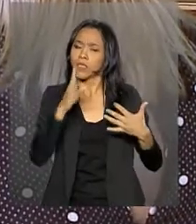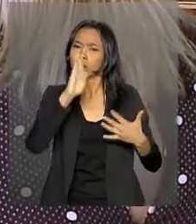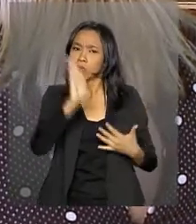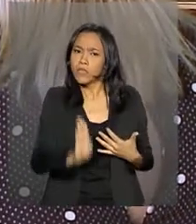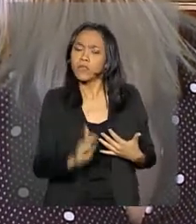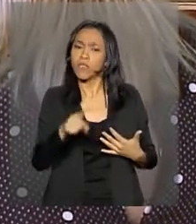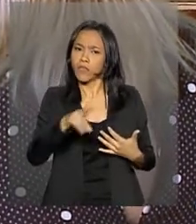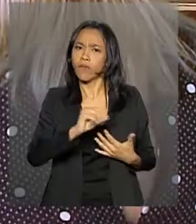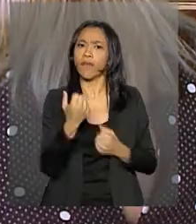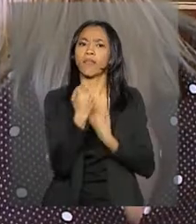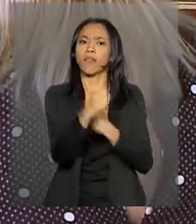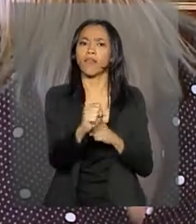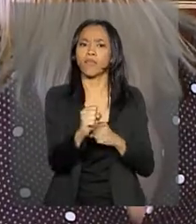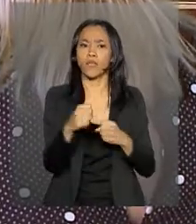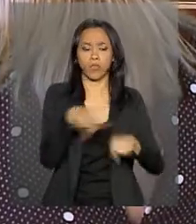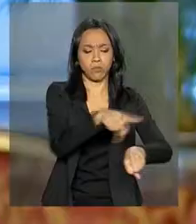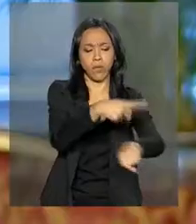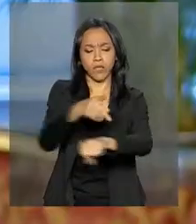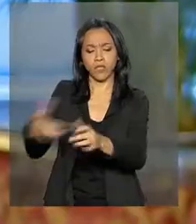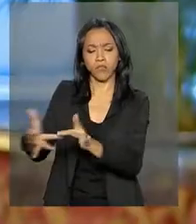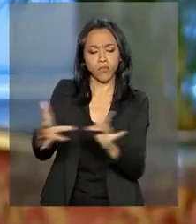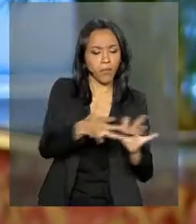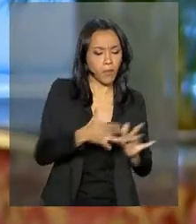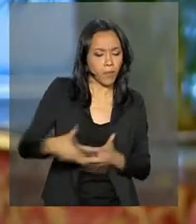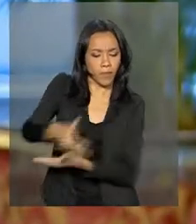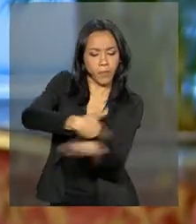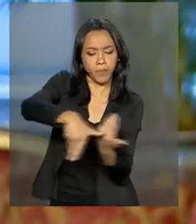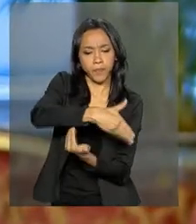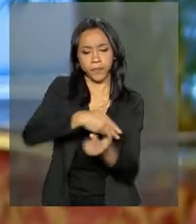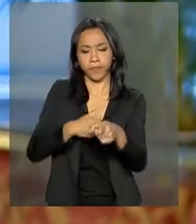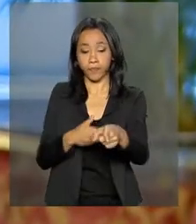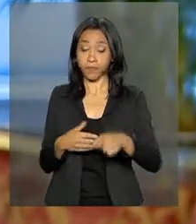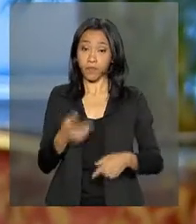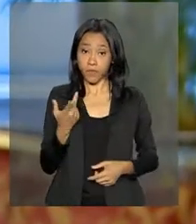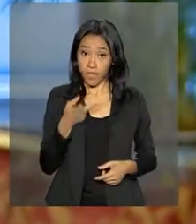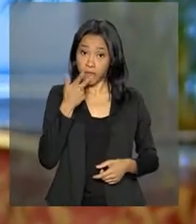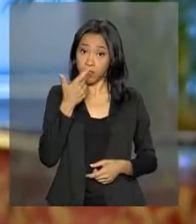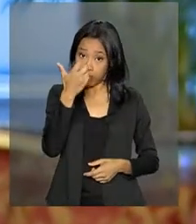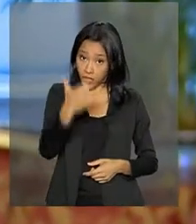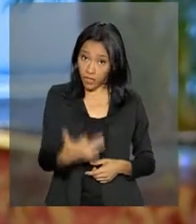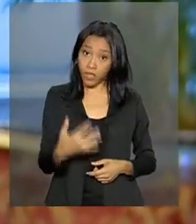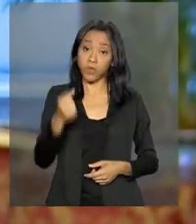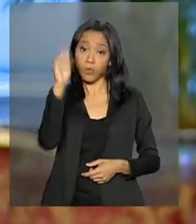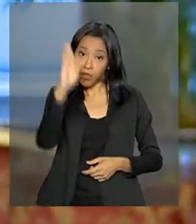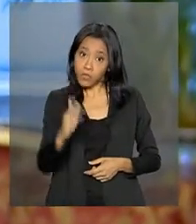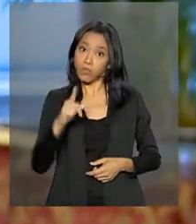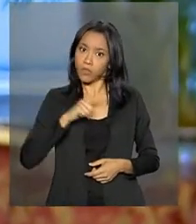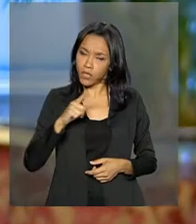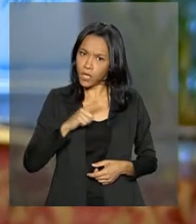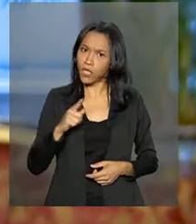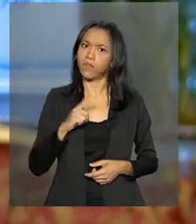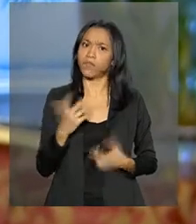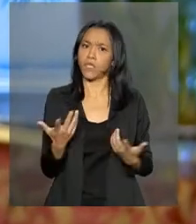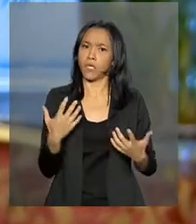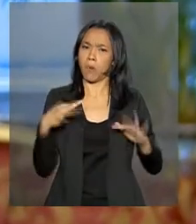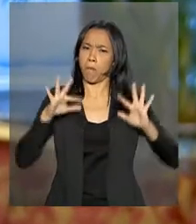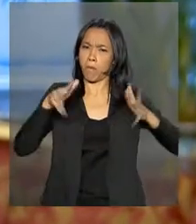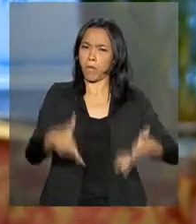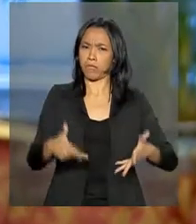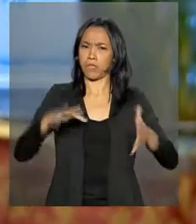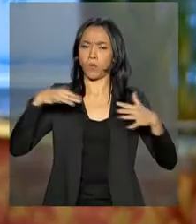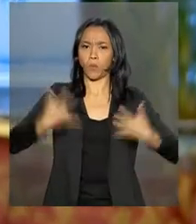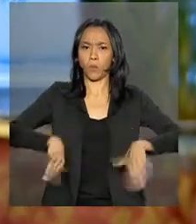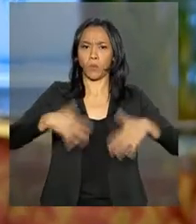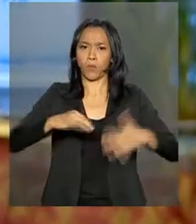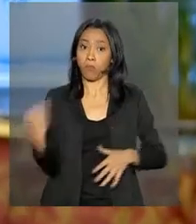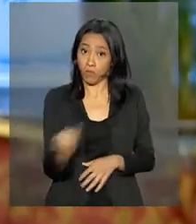multilateralismo e o livre comércio. O Brasil sempre teve uma presença muito significativa, até porque vem defendendo ao longo do tempo, como farei